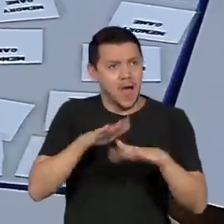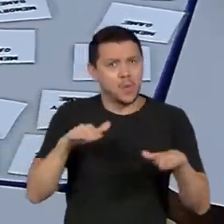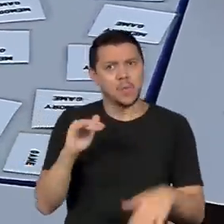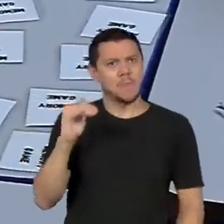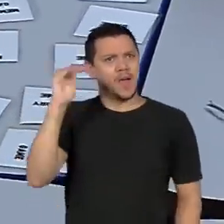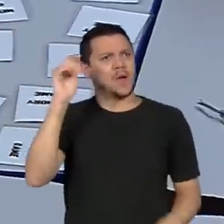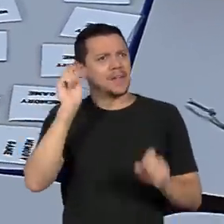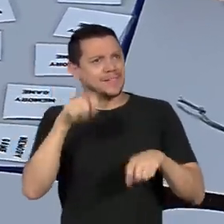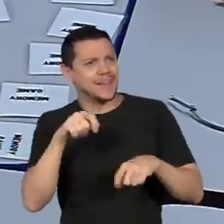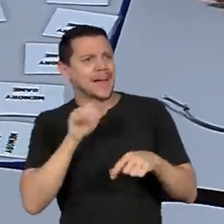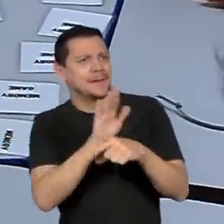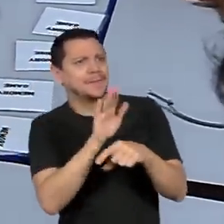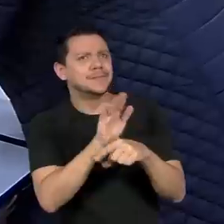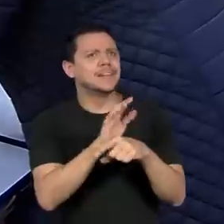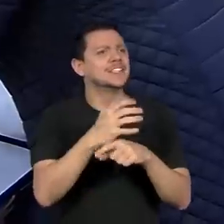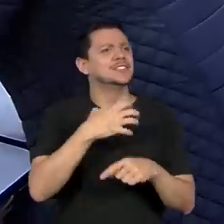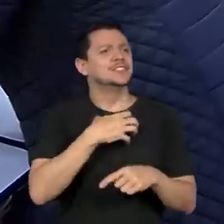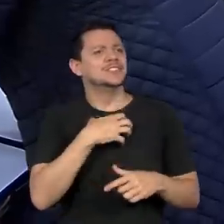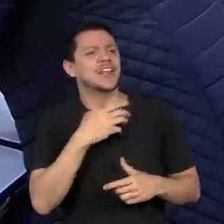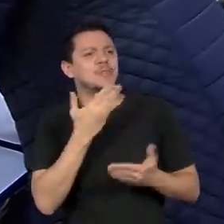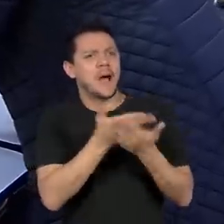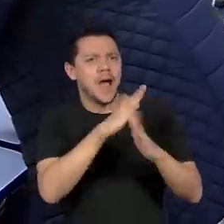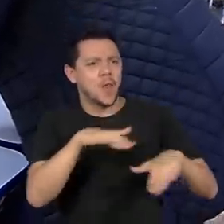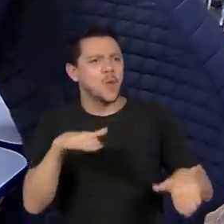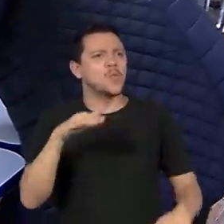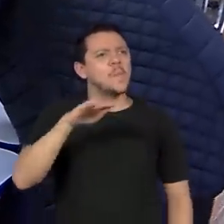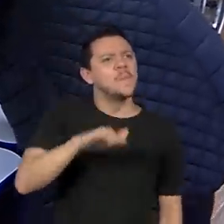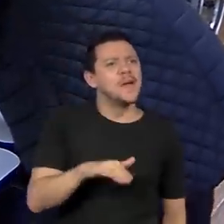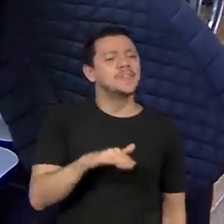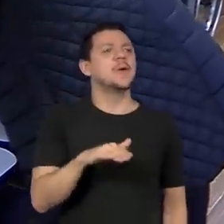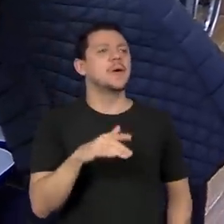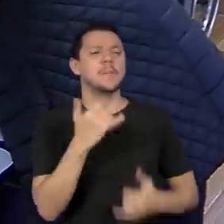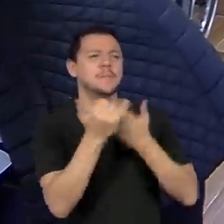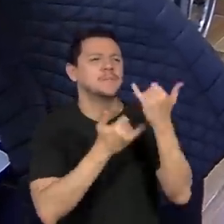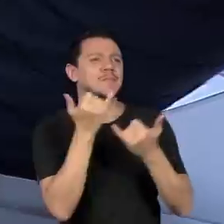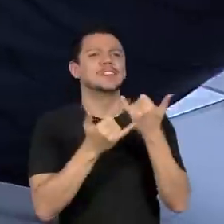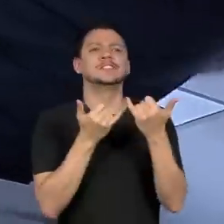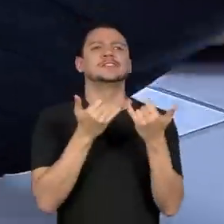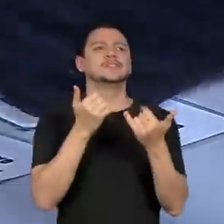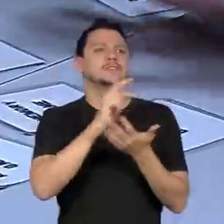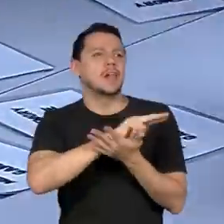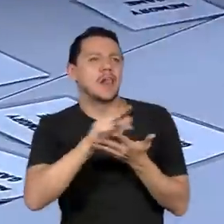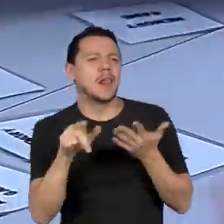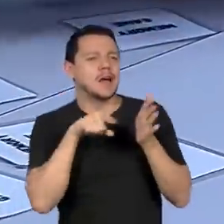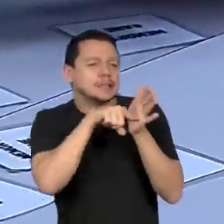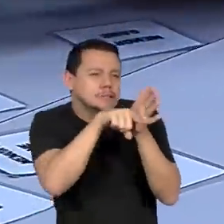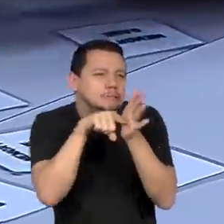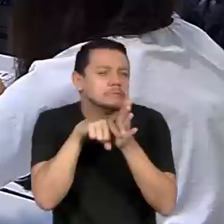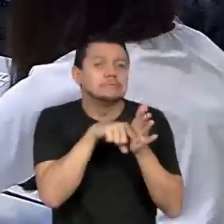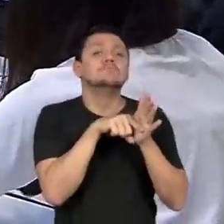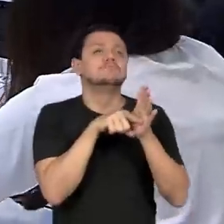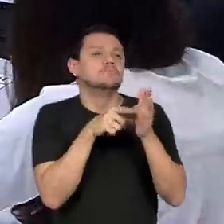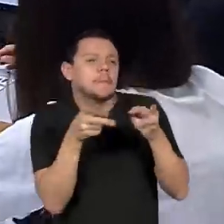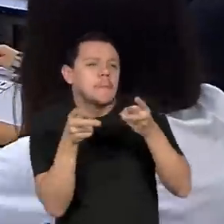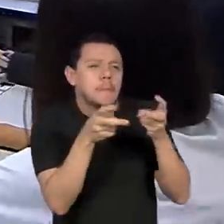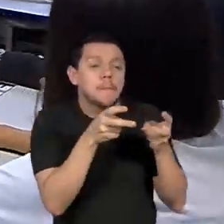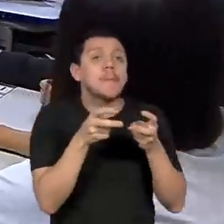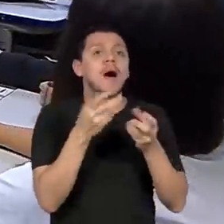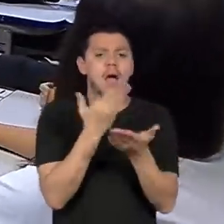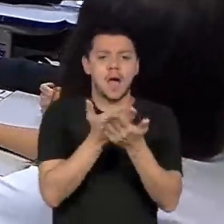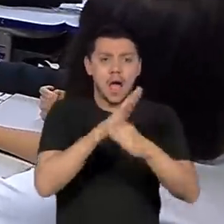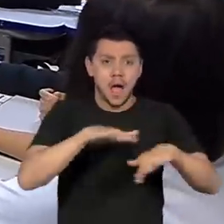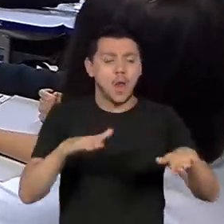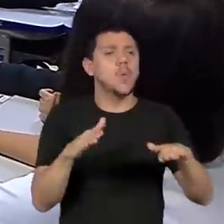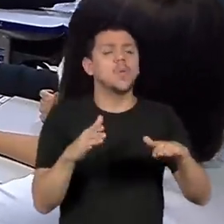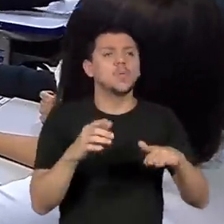jogos, brincadeiras, a partir da investigação, esses alunos, eles se apropriam muito mais,